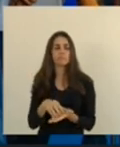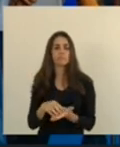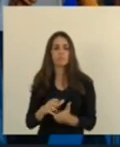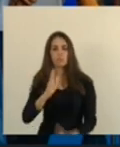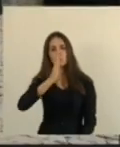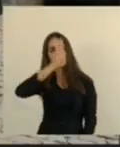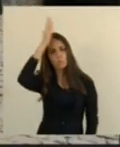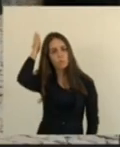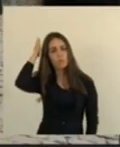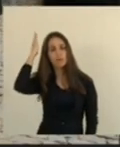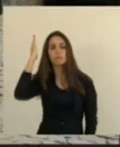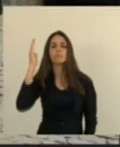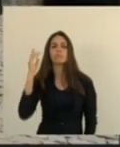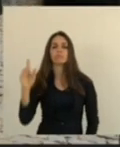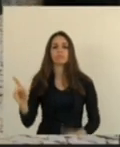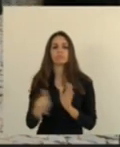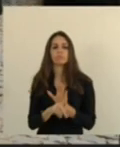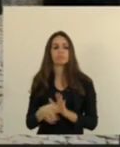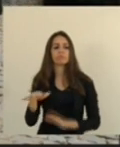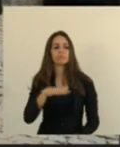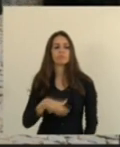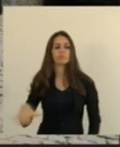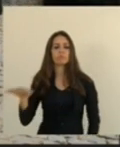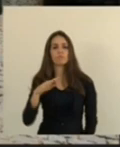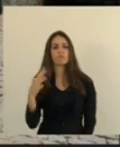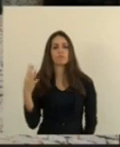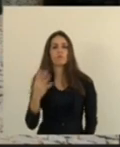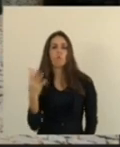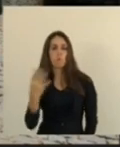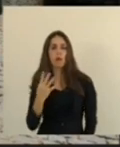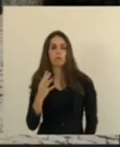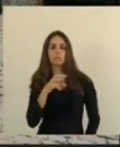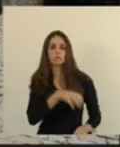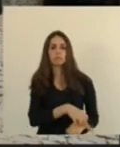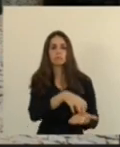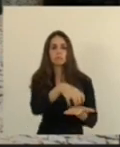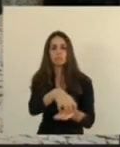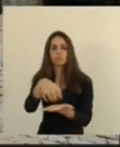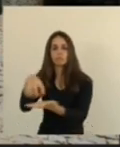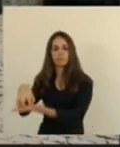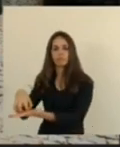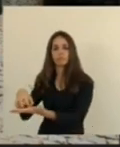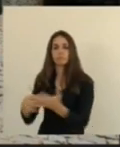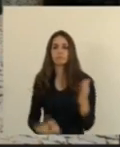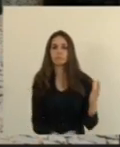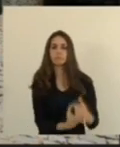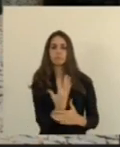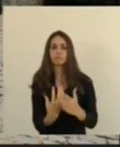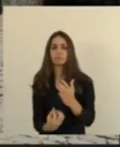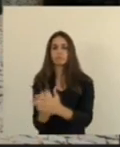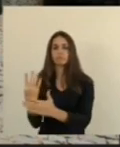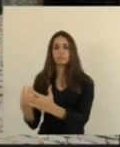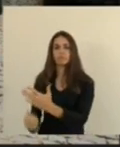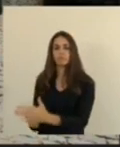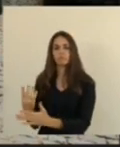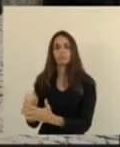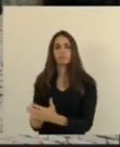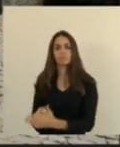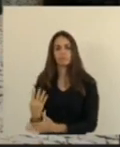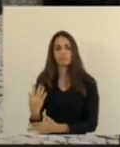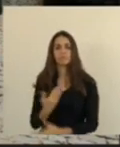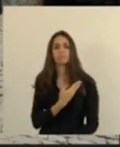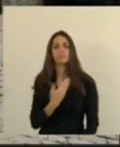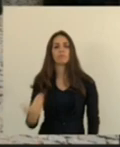Bombeiro Militar, que é o quarto posto a ser instaurado pelo